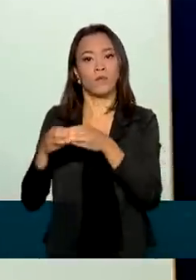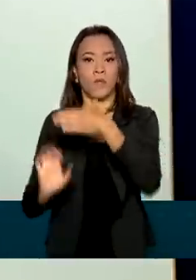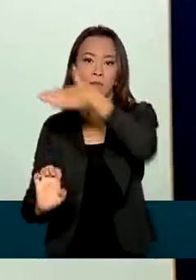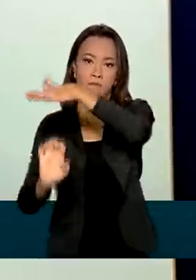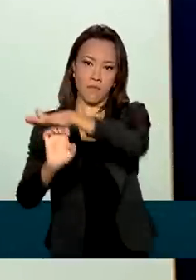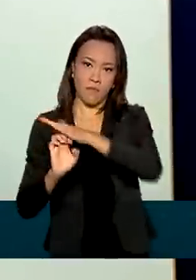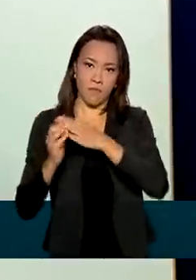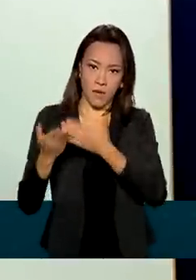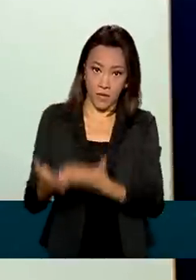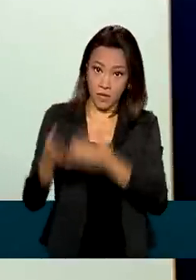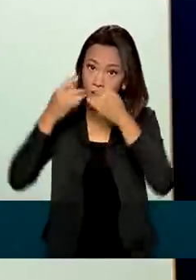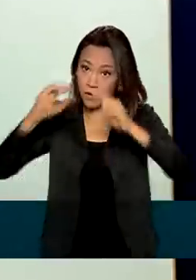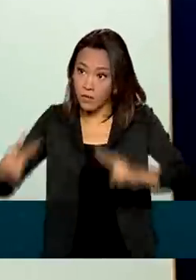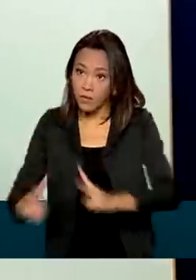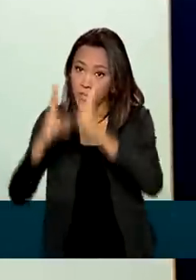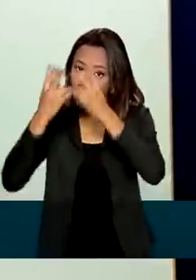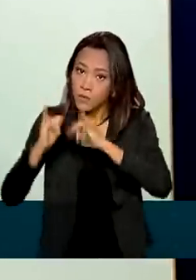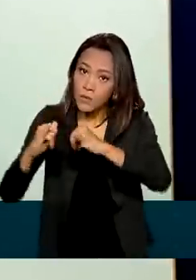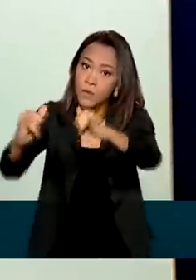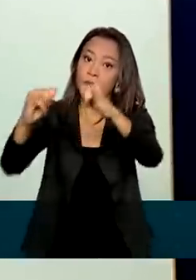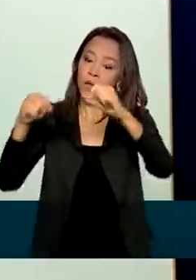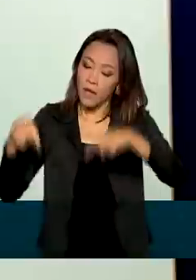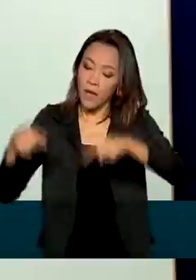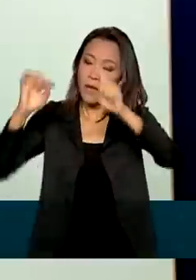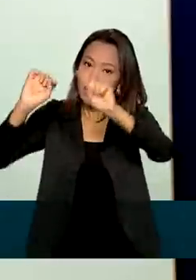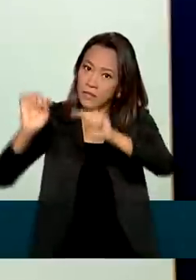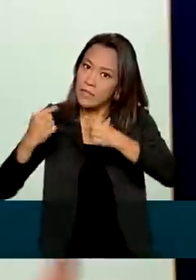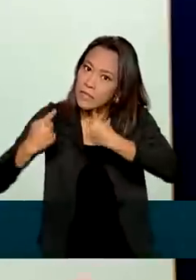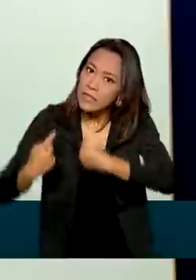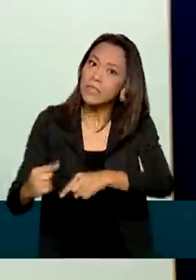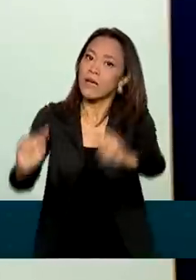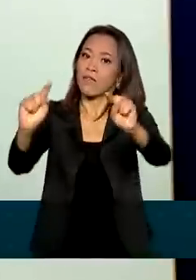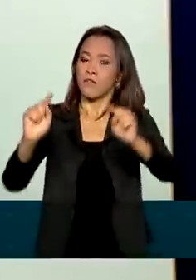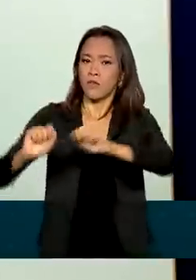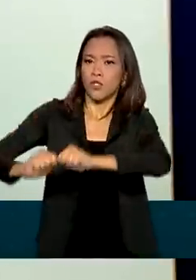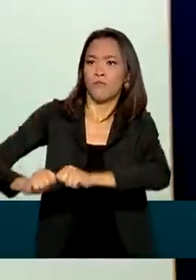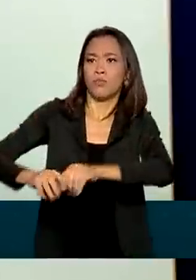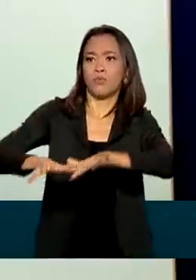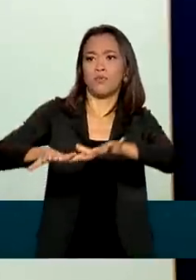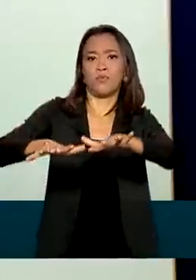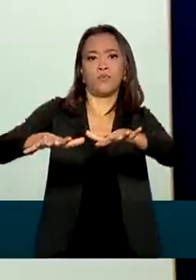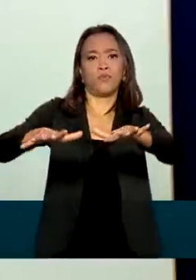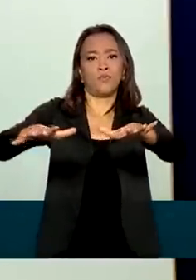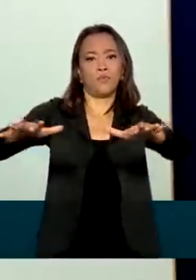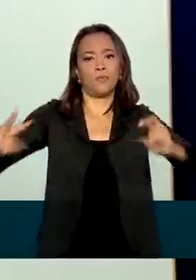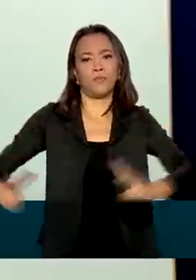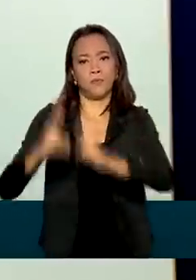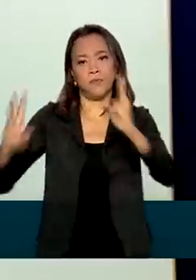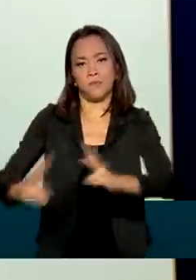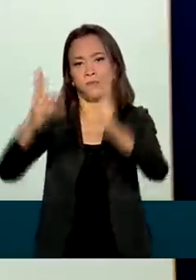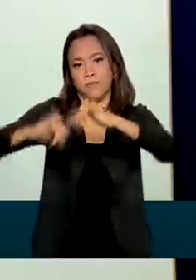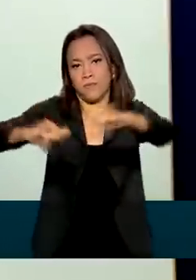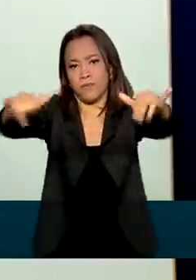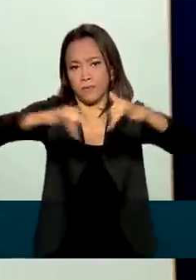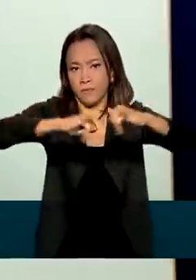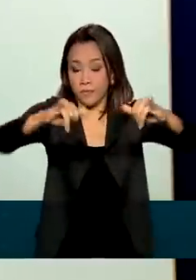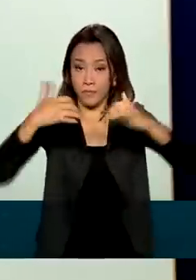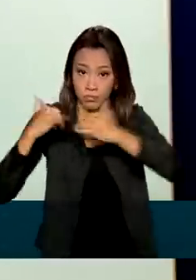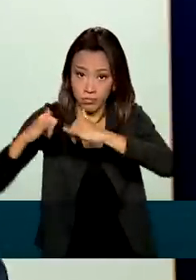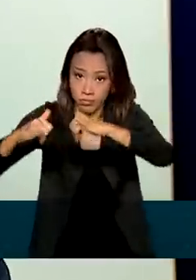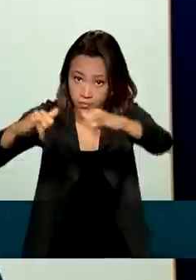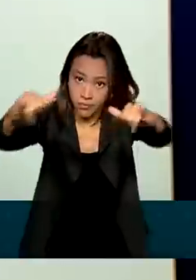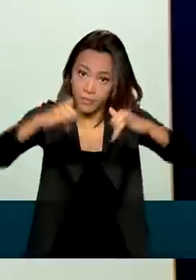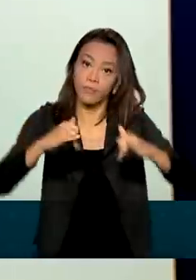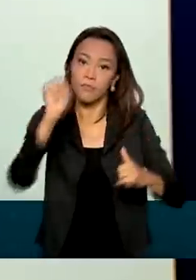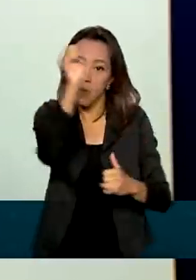justamente nesse desafio que é expandir todo o sistema energético brasileiro. Não custa lembrar que